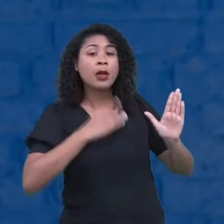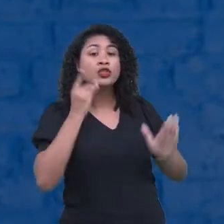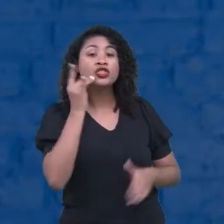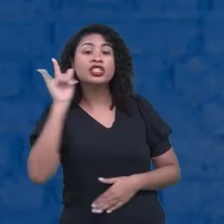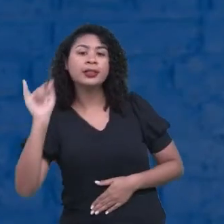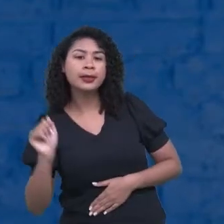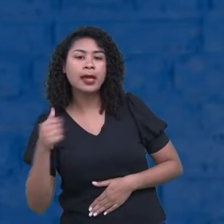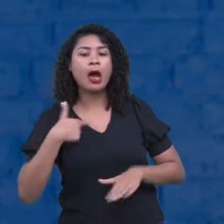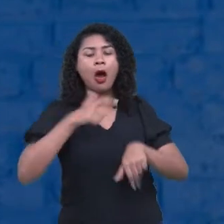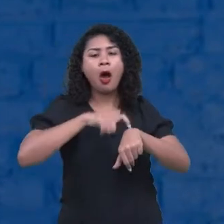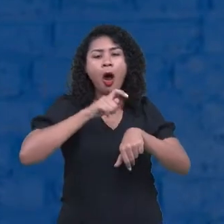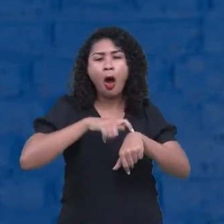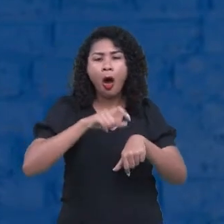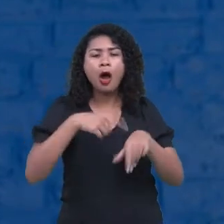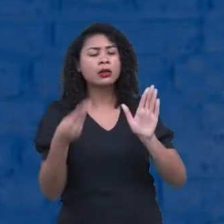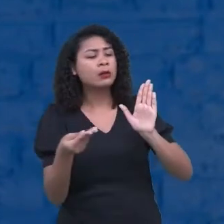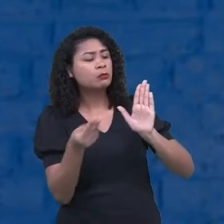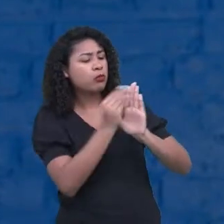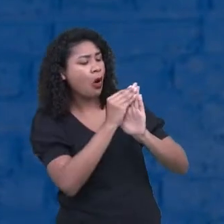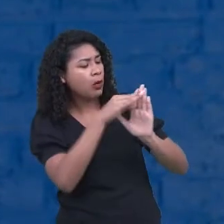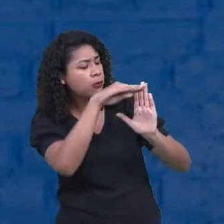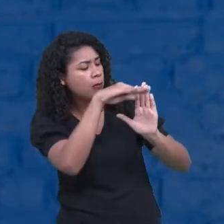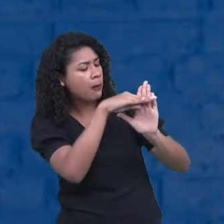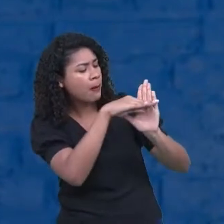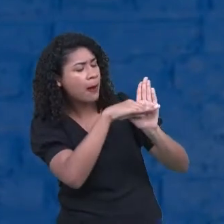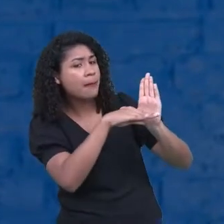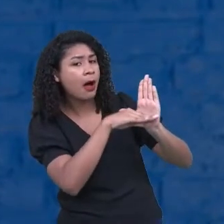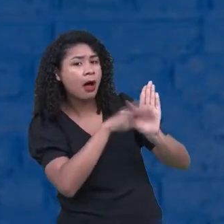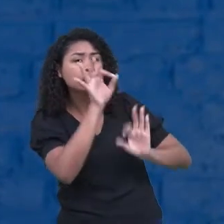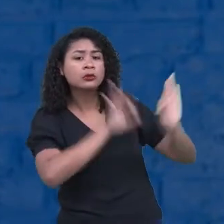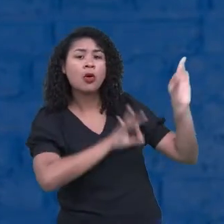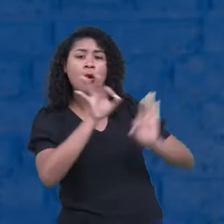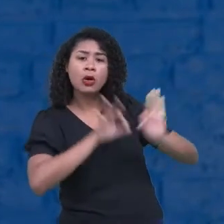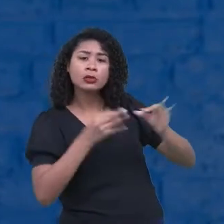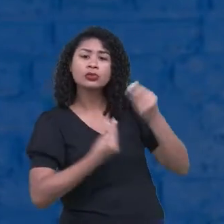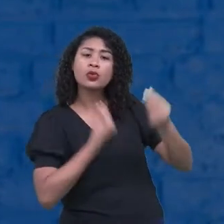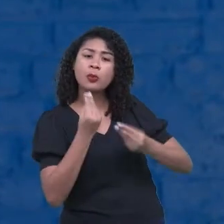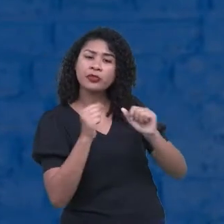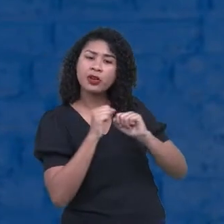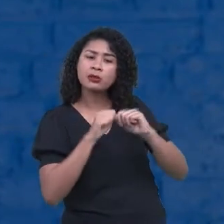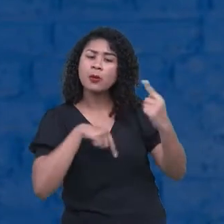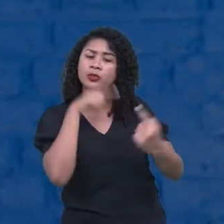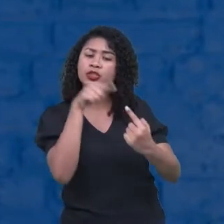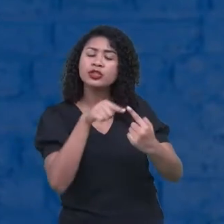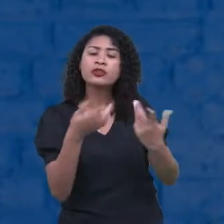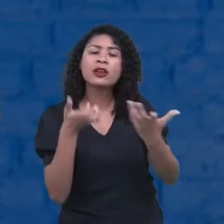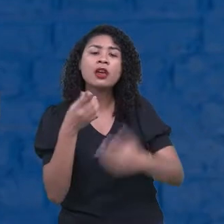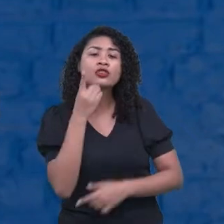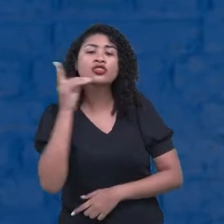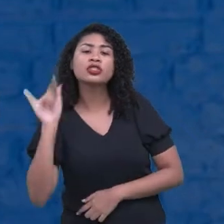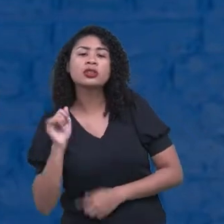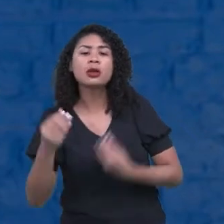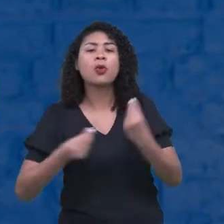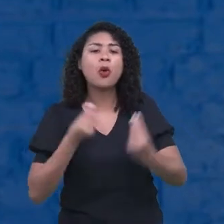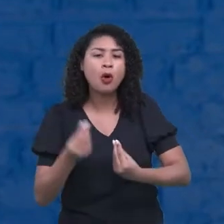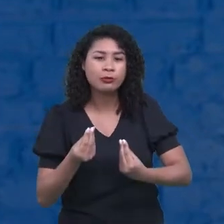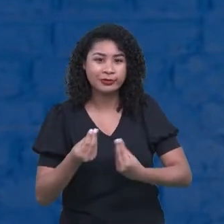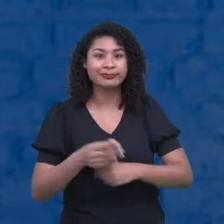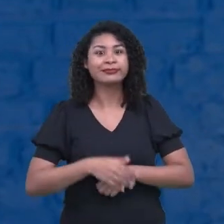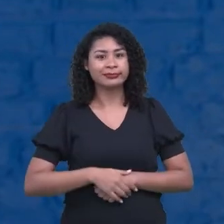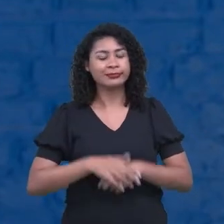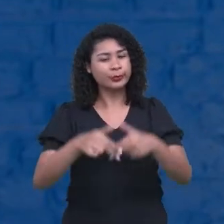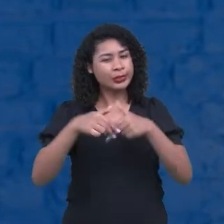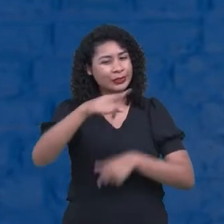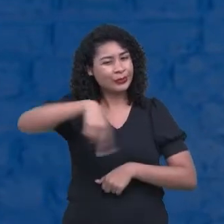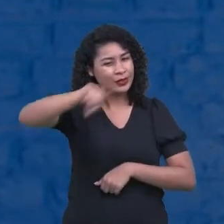horário. Eu projeto o que eu quero fazer naquele dia. E você vai ver que você vai encontrar, sim, o momento para fazer